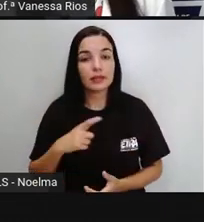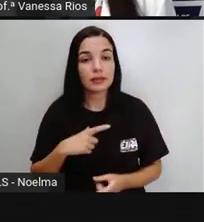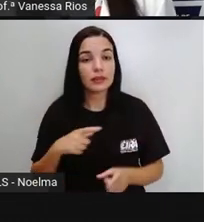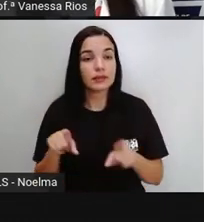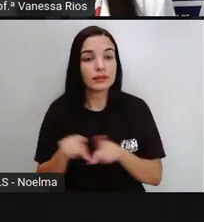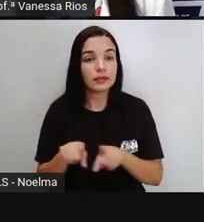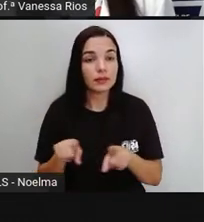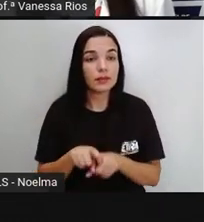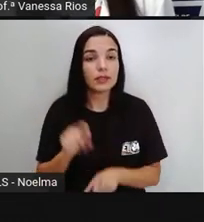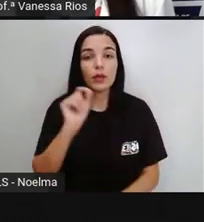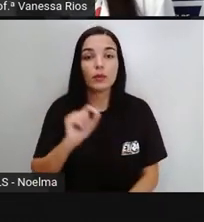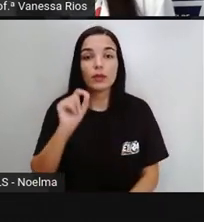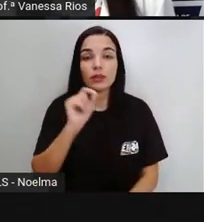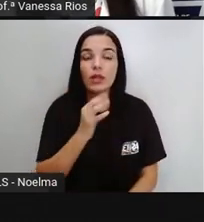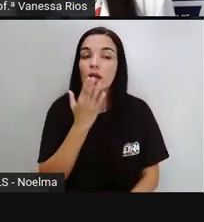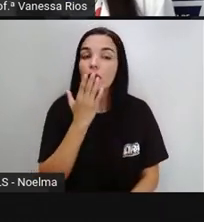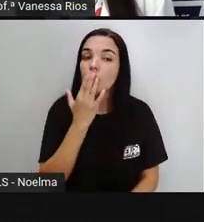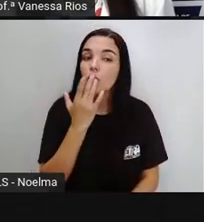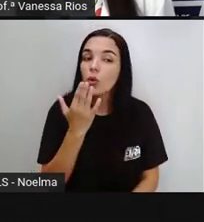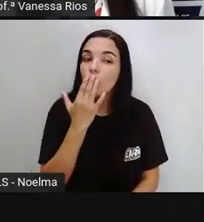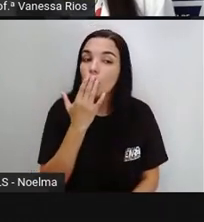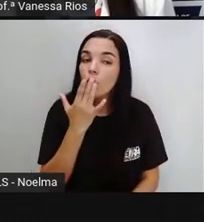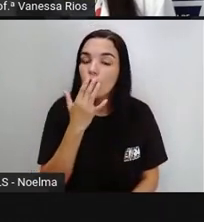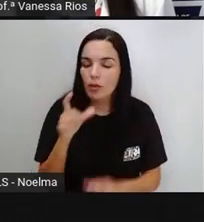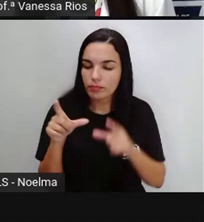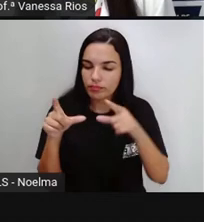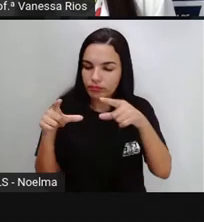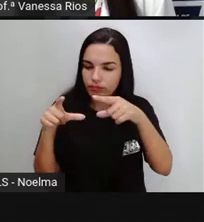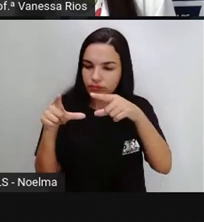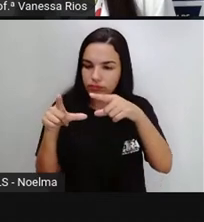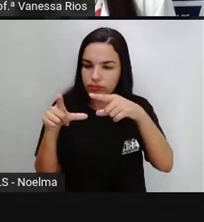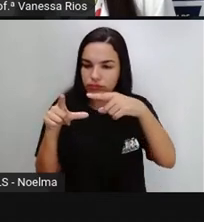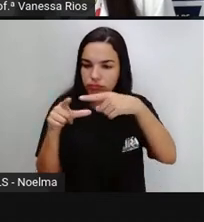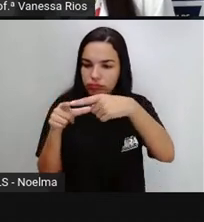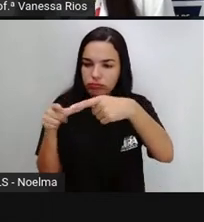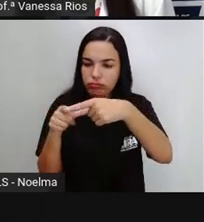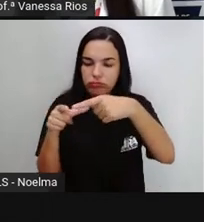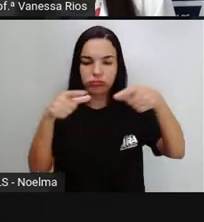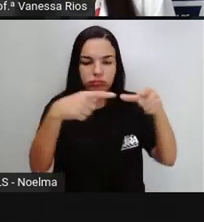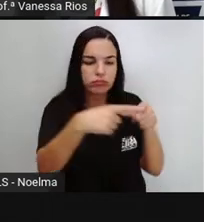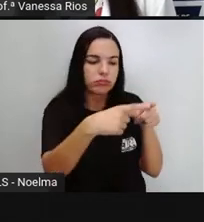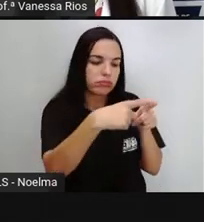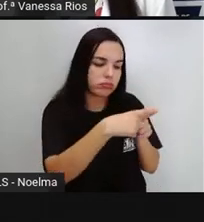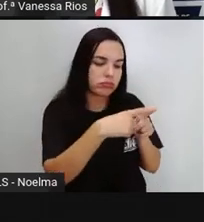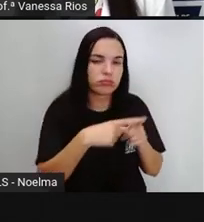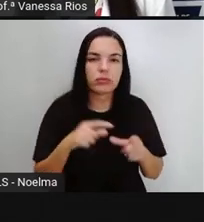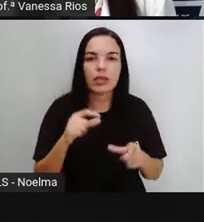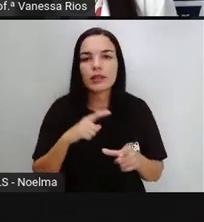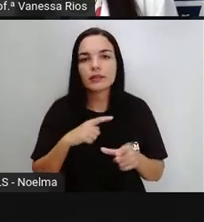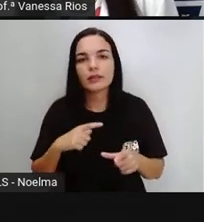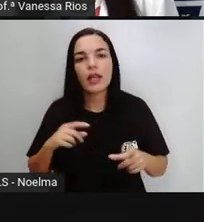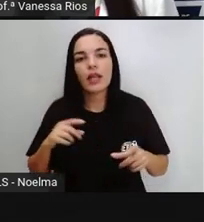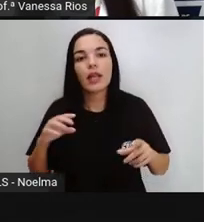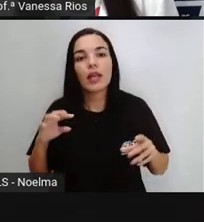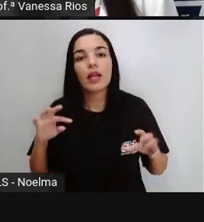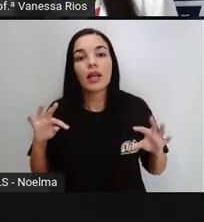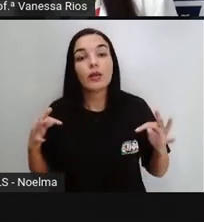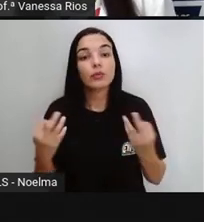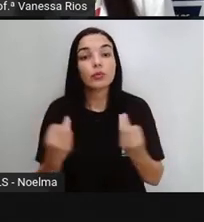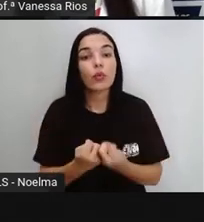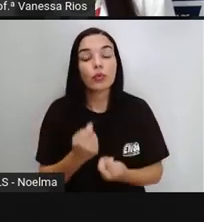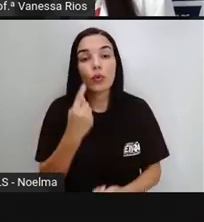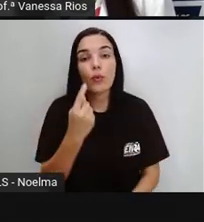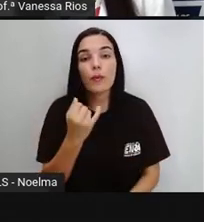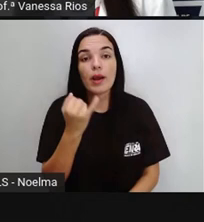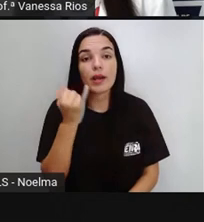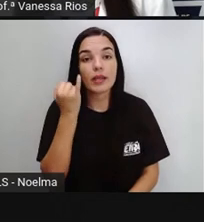consegue entender que cada pedaço, né? Que cada parte desse todo corresponde a uma informação,